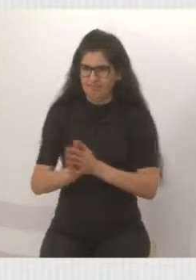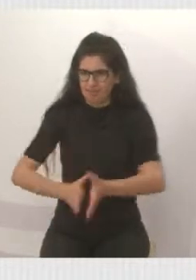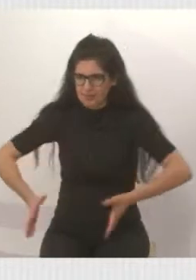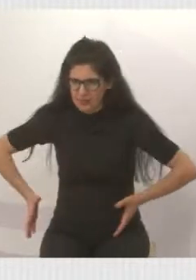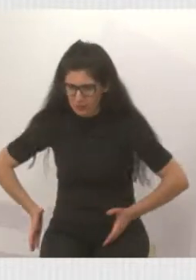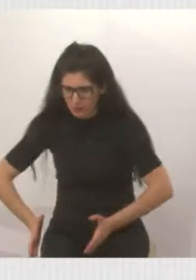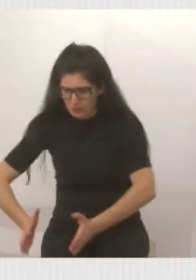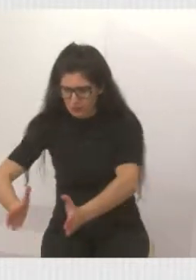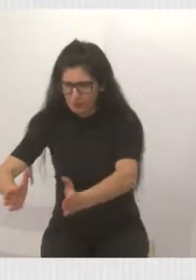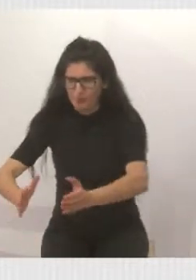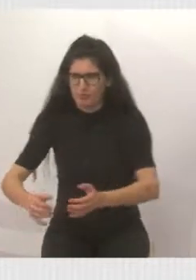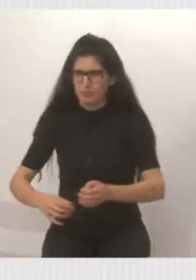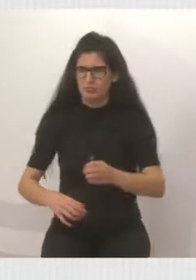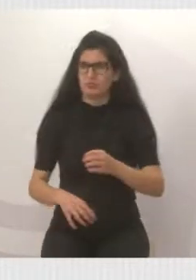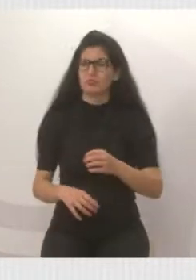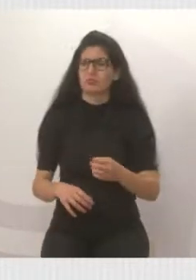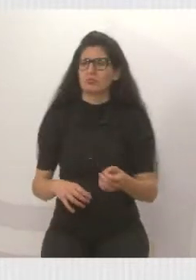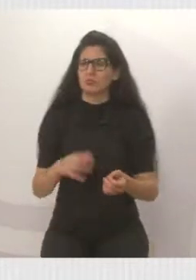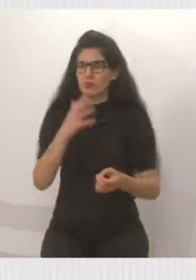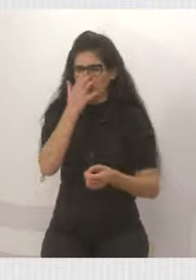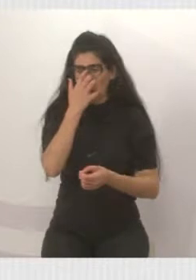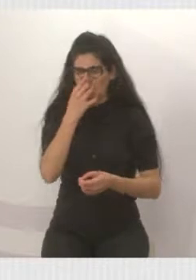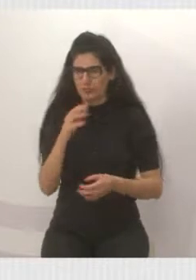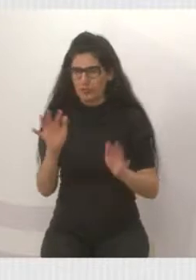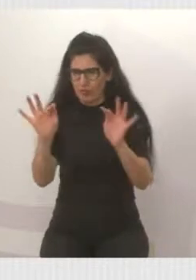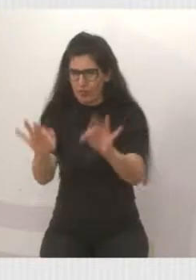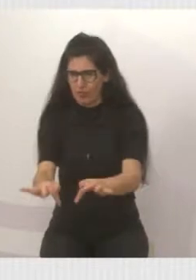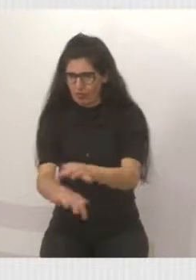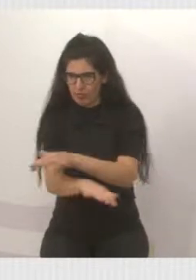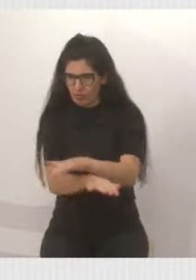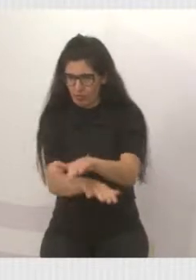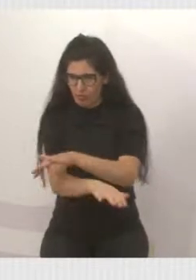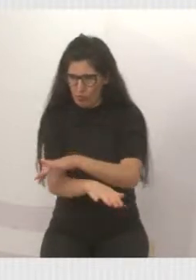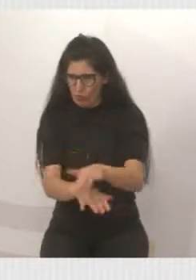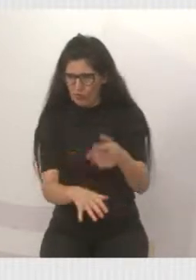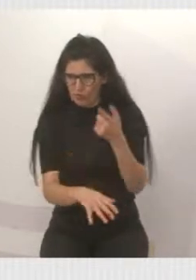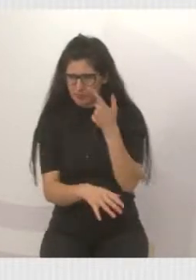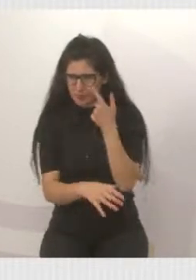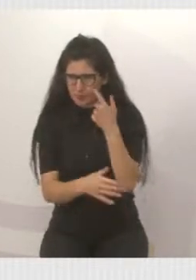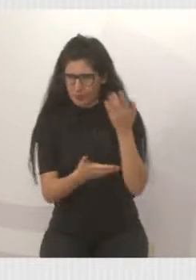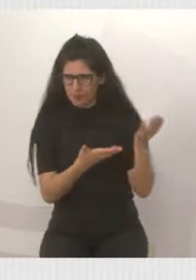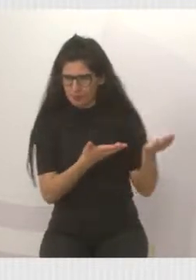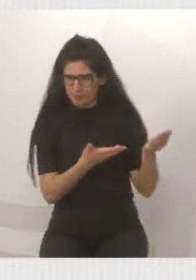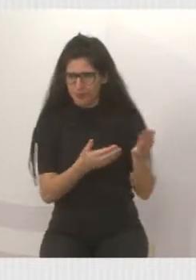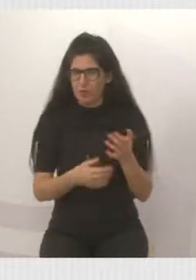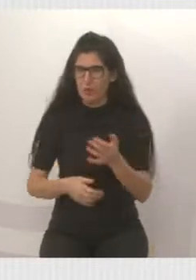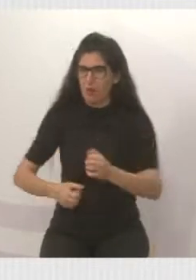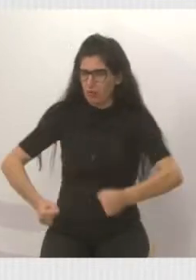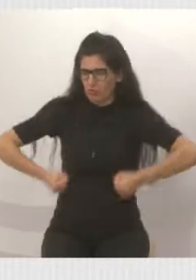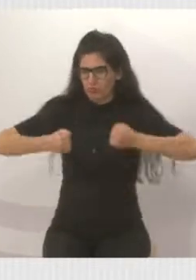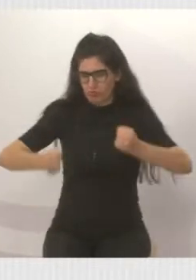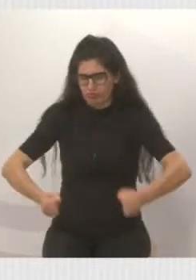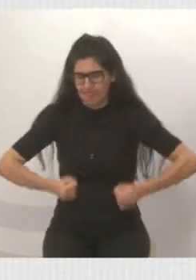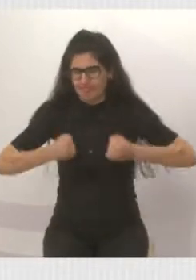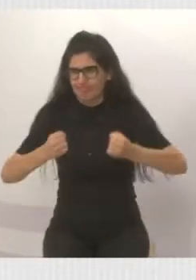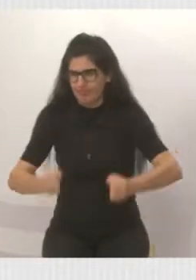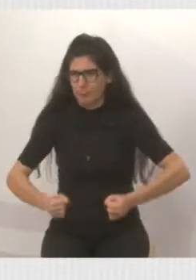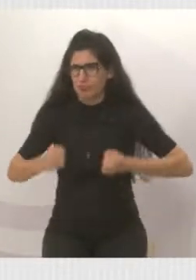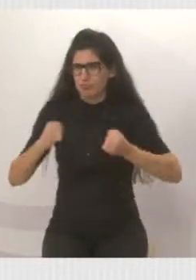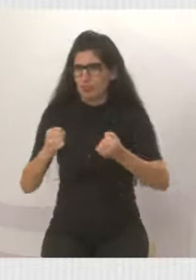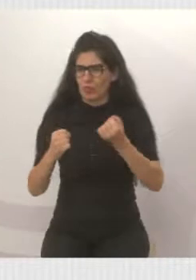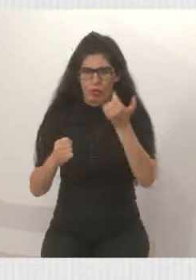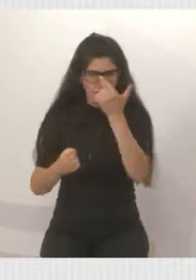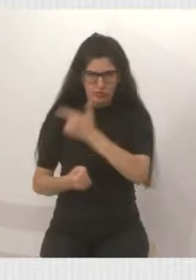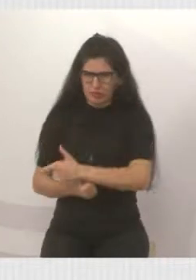Romero, bairro Verana e Ijal. Esse cadeirante não podia sair de casa, colocaram a